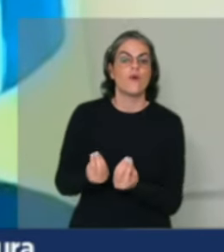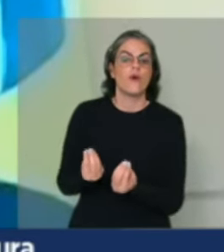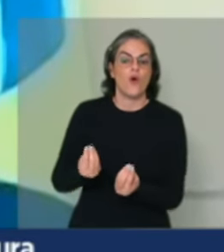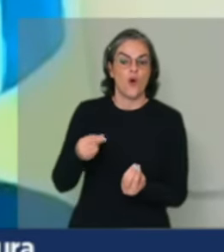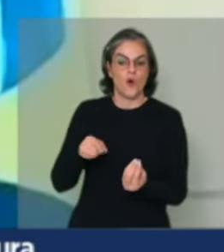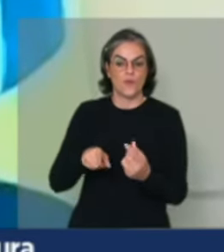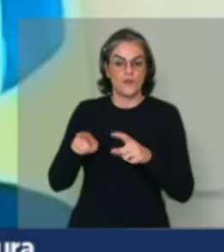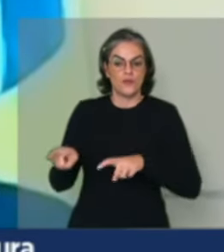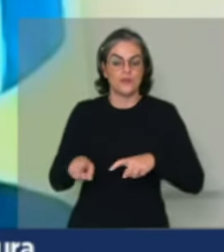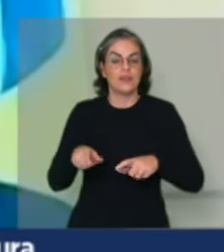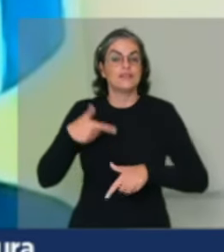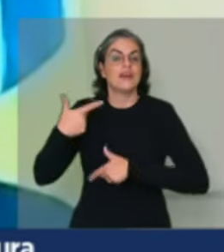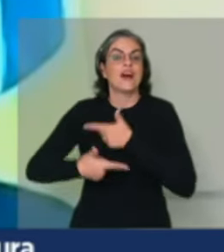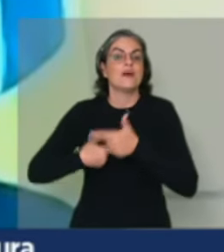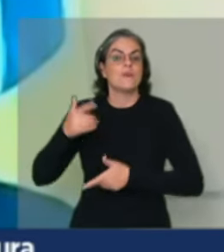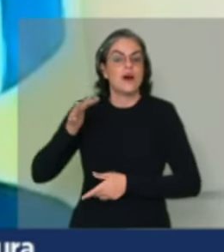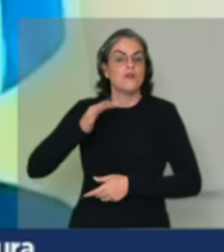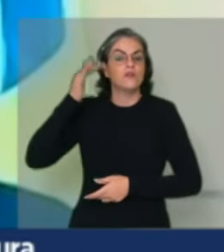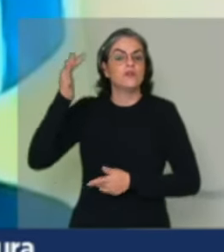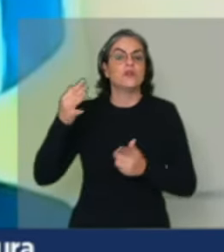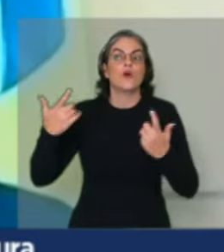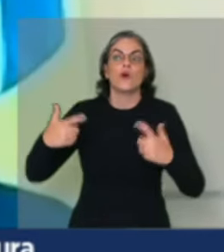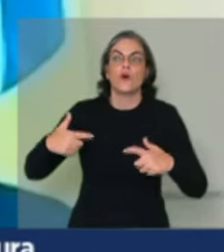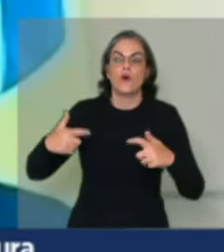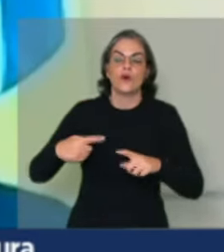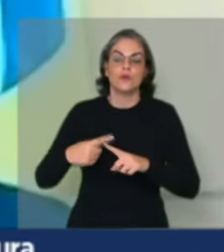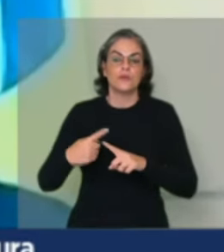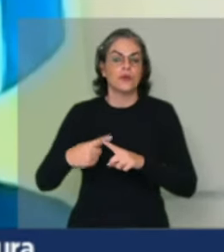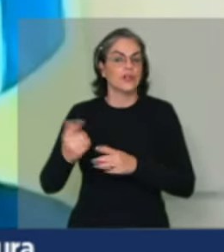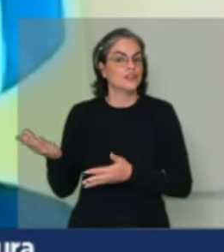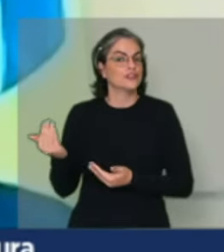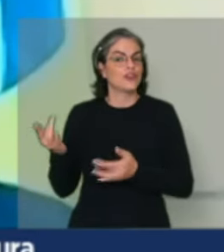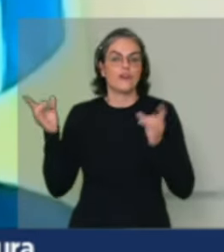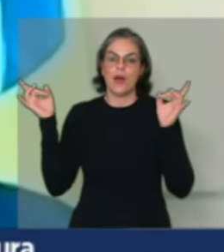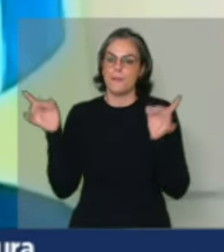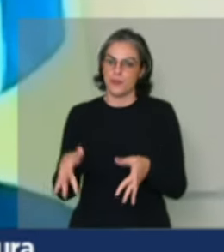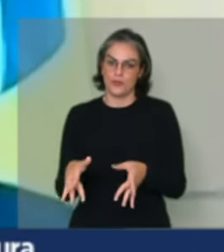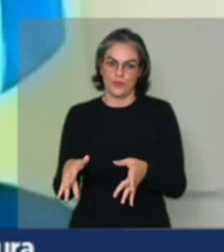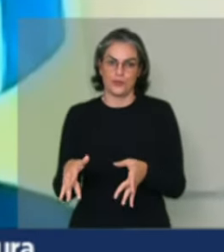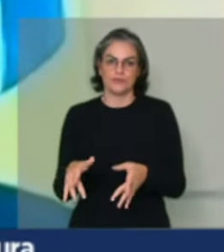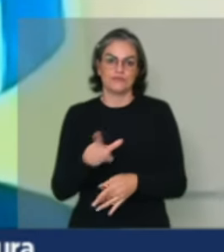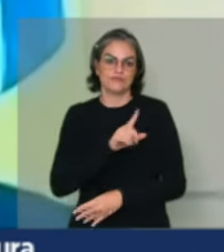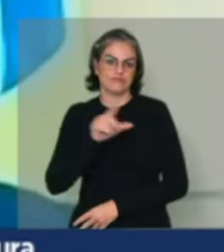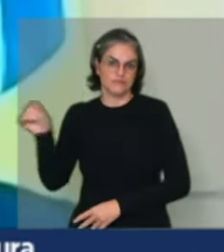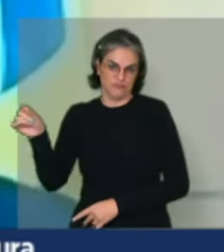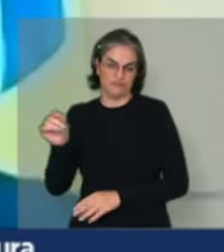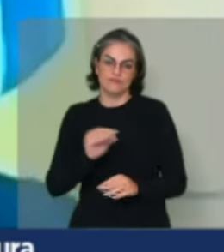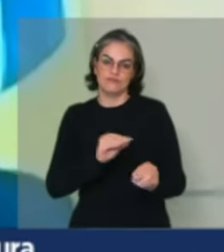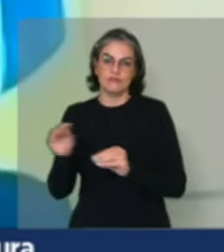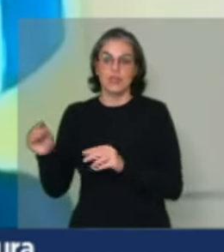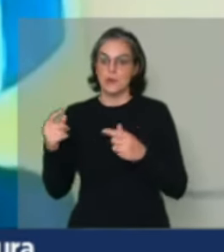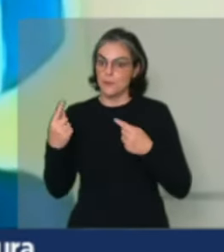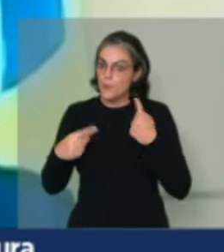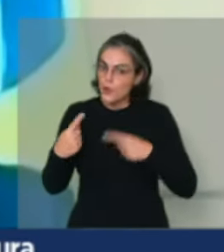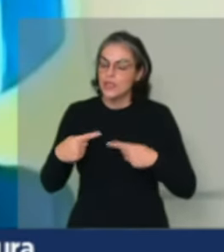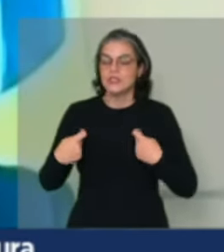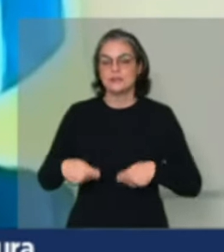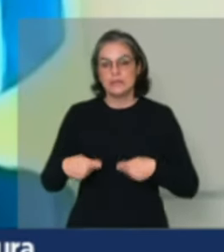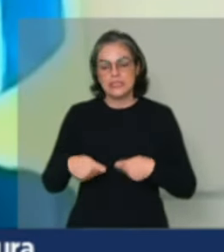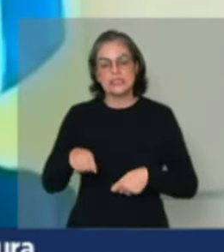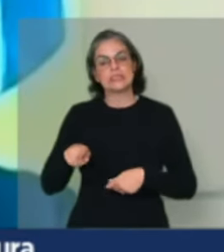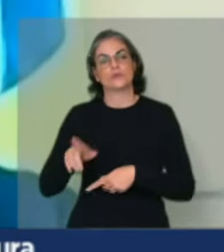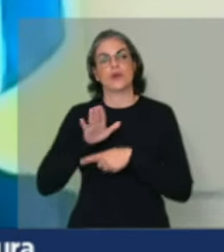de força de trabalho no campo porque o jovem está saindo de lá. Nós precisamos estabelecer políticas para isso e políticas que